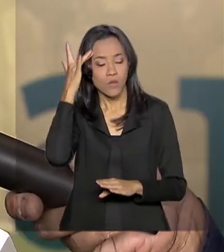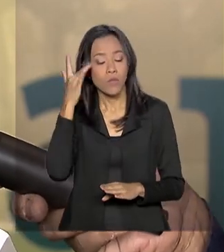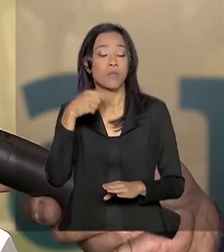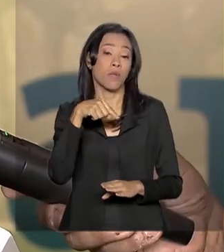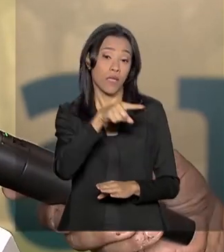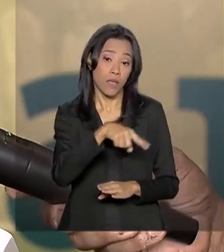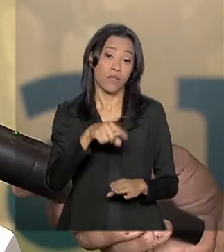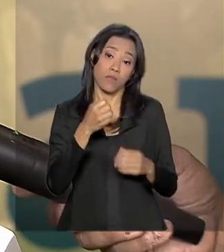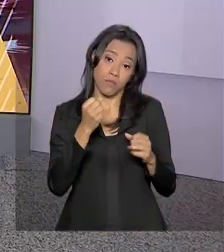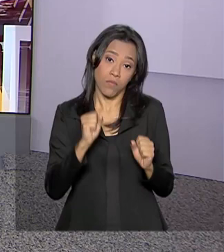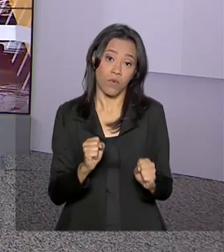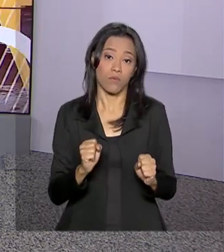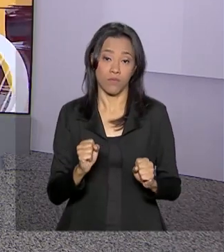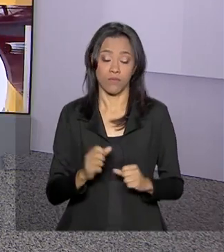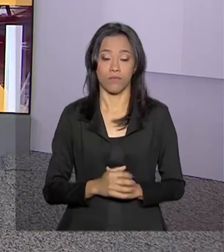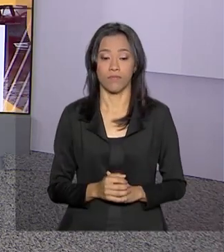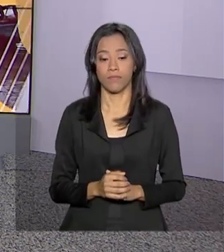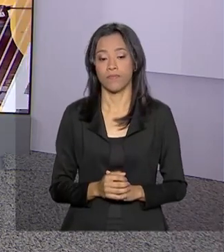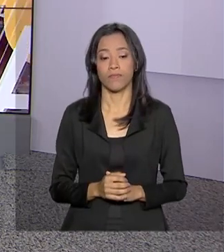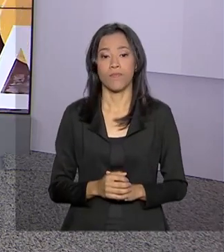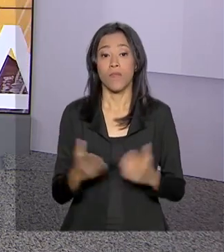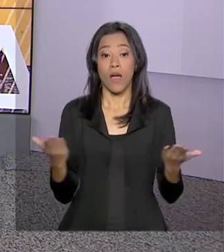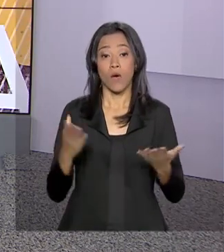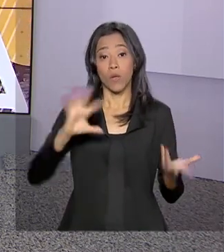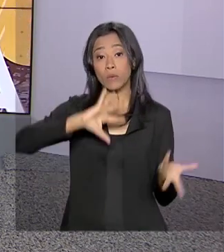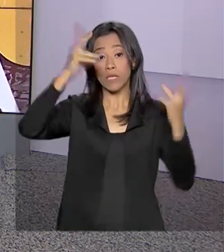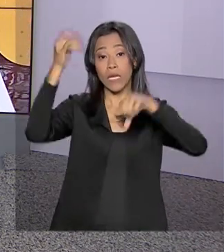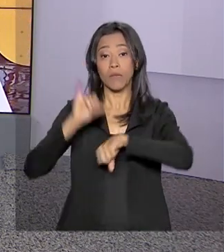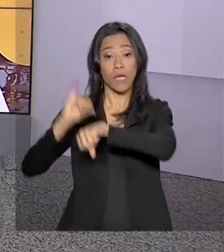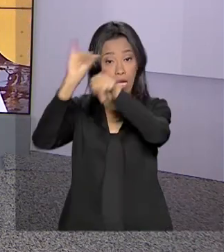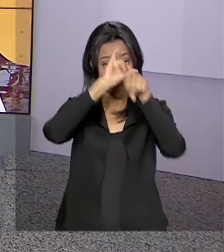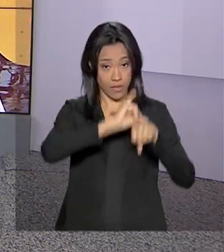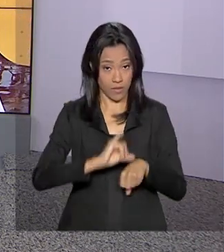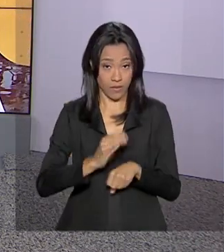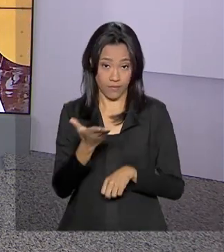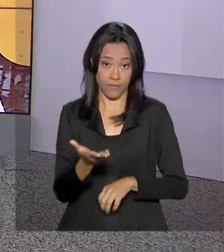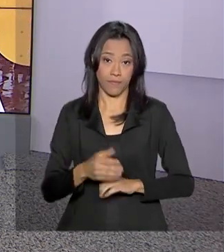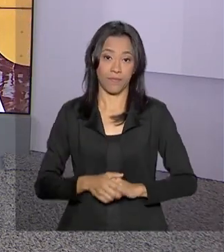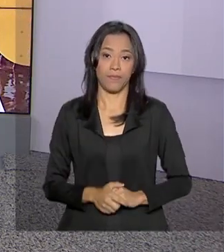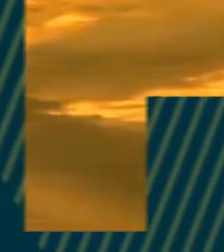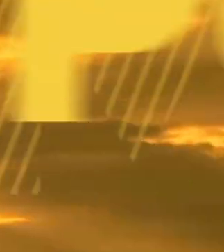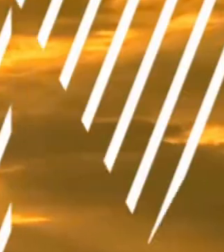para a classe médica. Hora de saber como fica o tempo em algumas capitais.